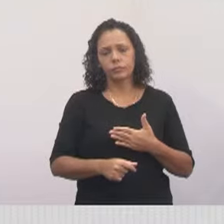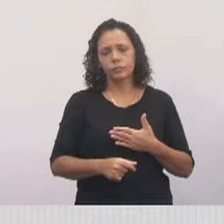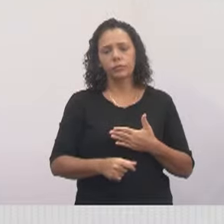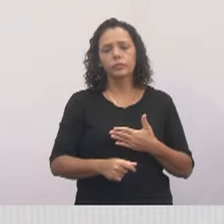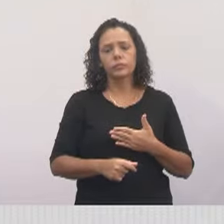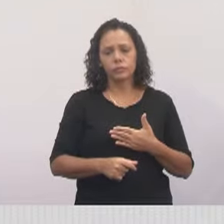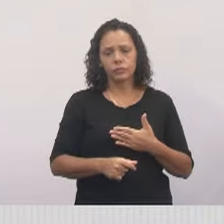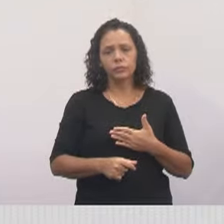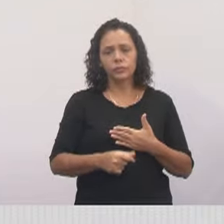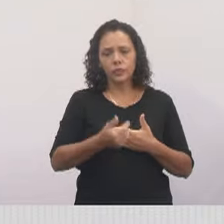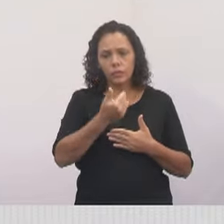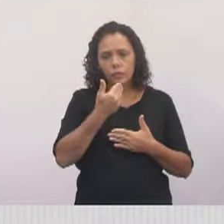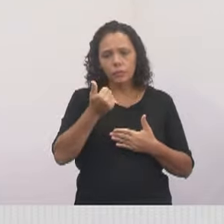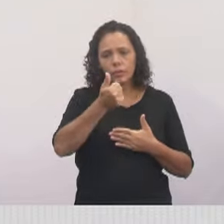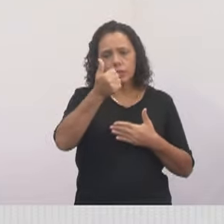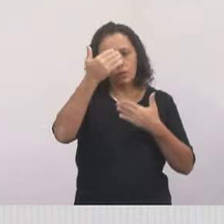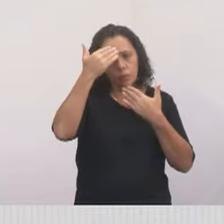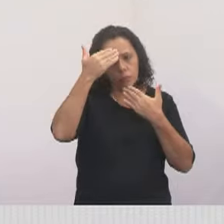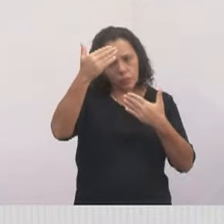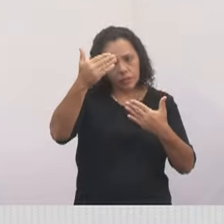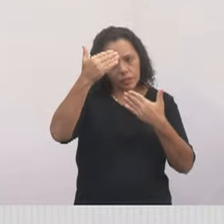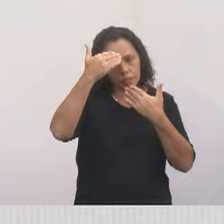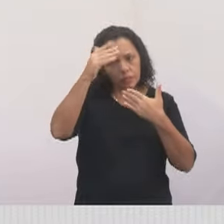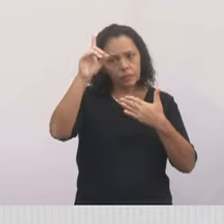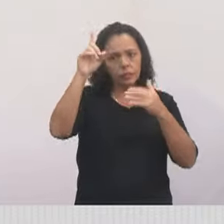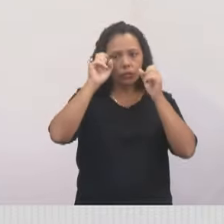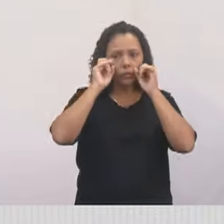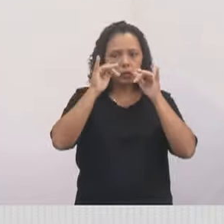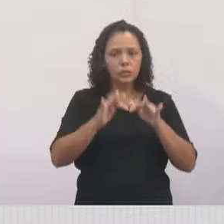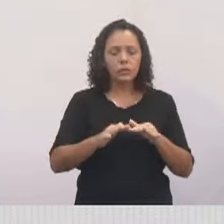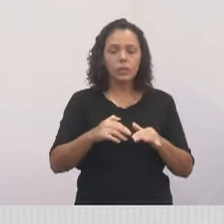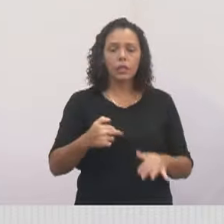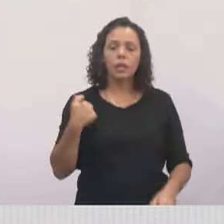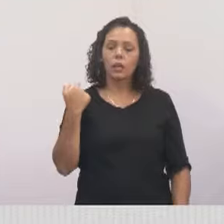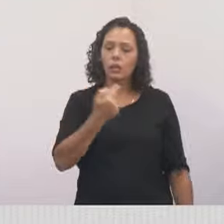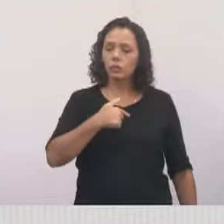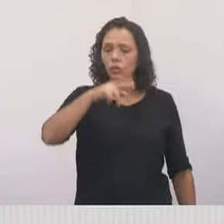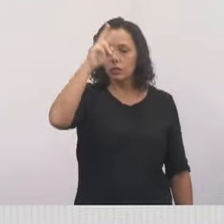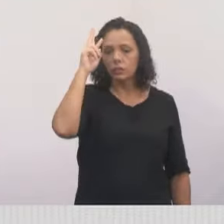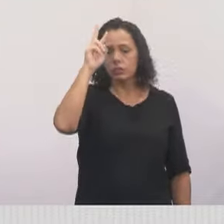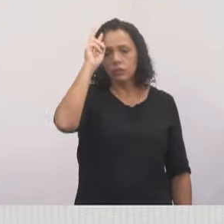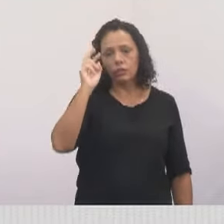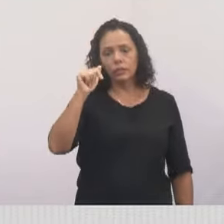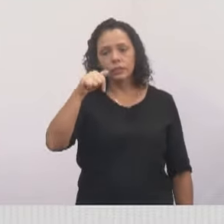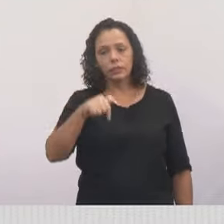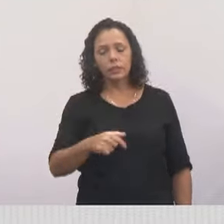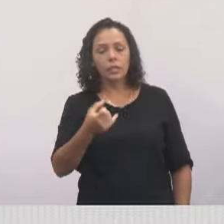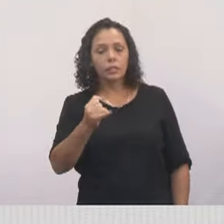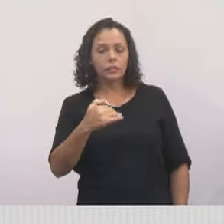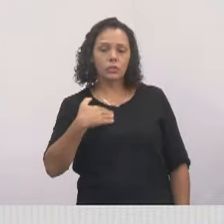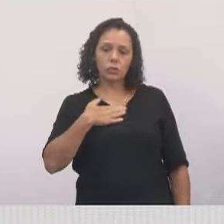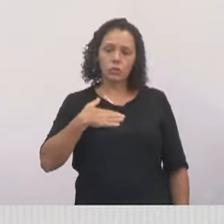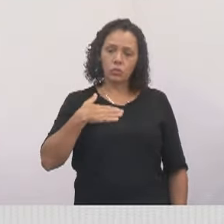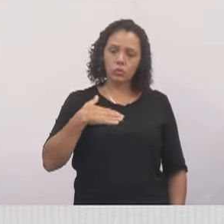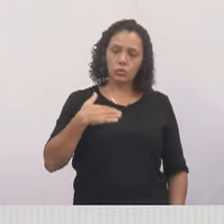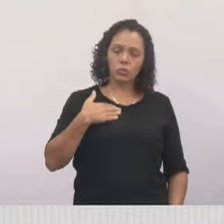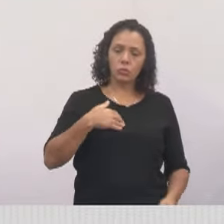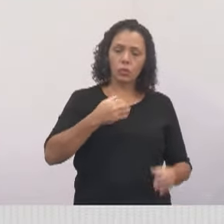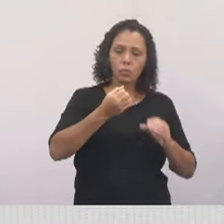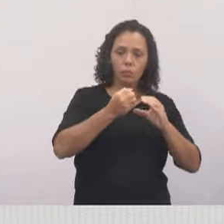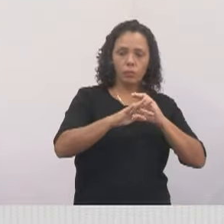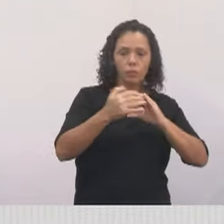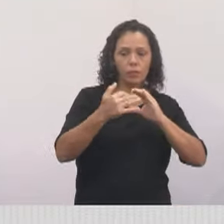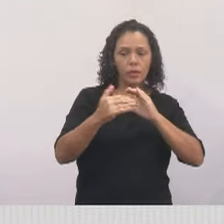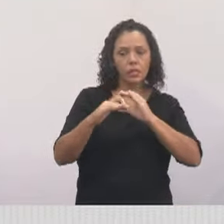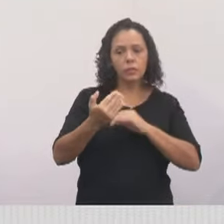Tá ótimo. Obrigado. Obrigado. Deus abençoe. Essa é a nossa história aqui com o Jardim Vera Lúcia. Se você gostou, compartilhe com o seu amigo,